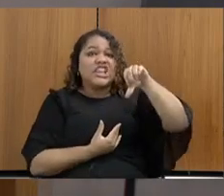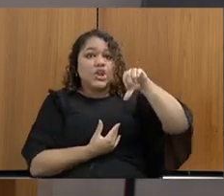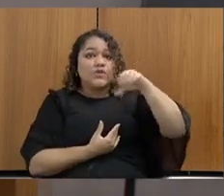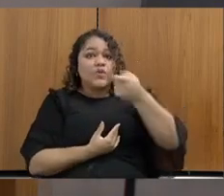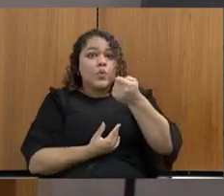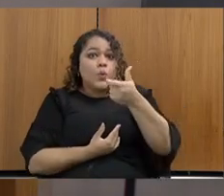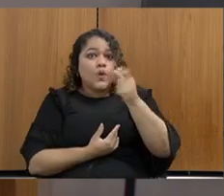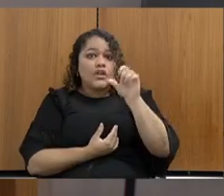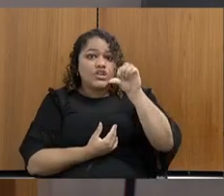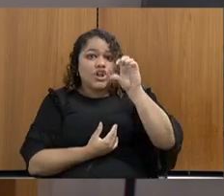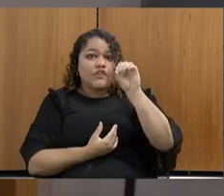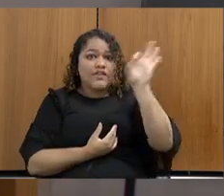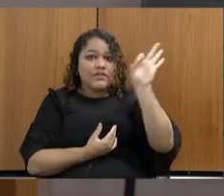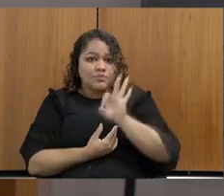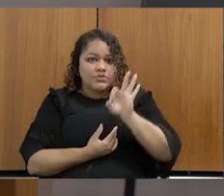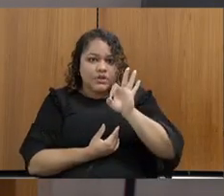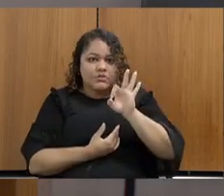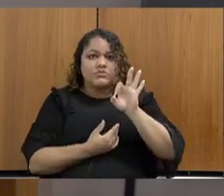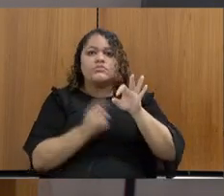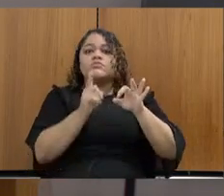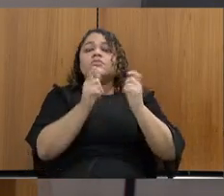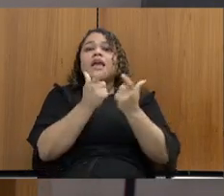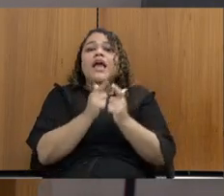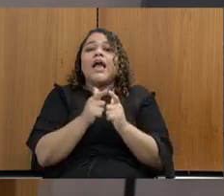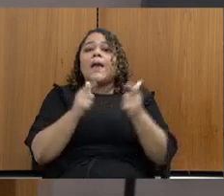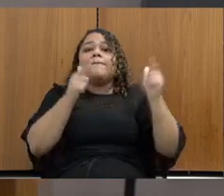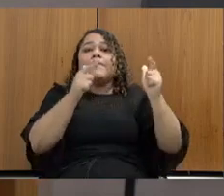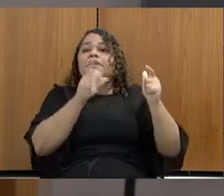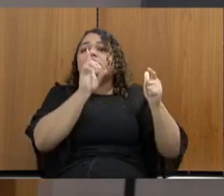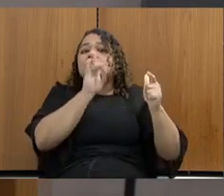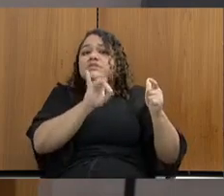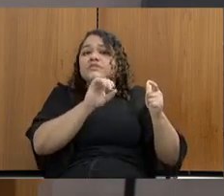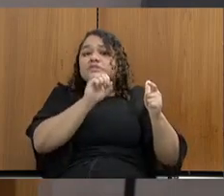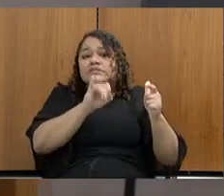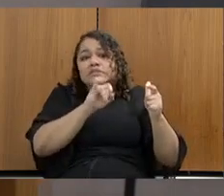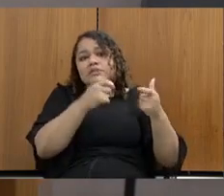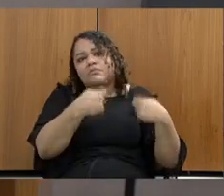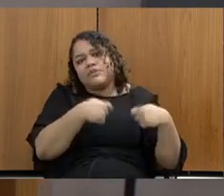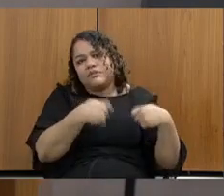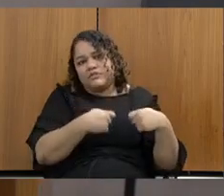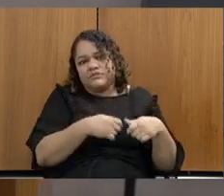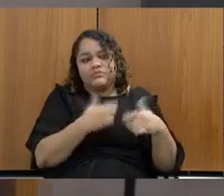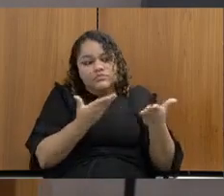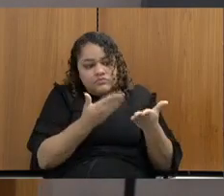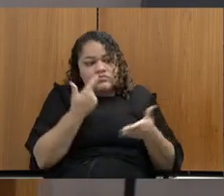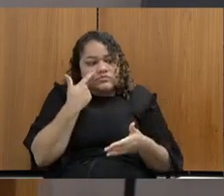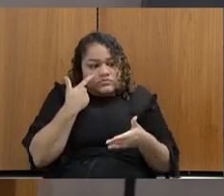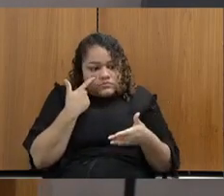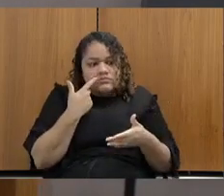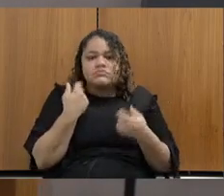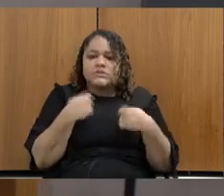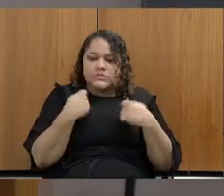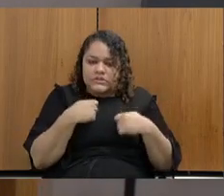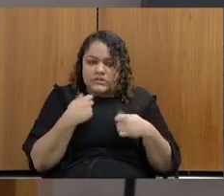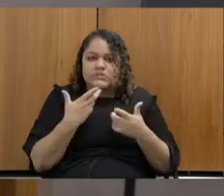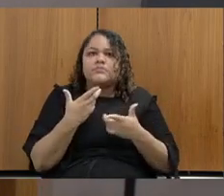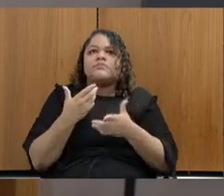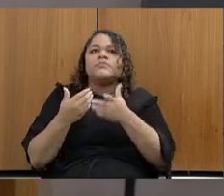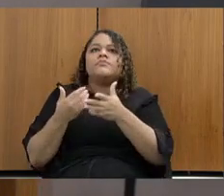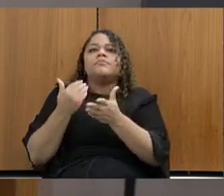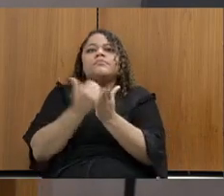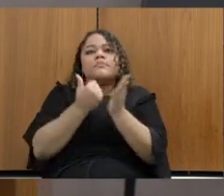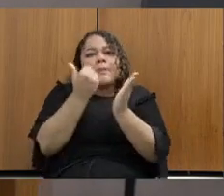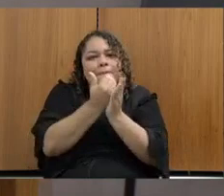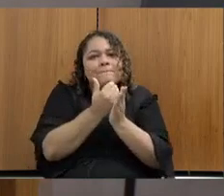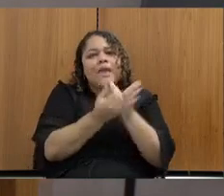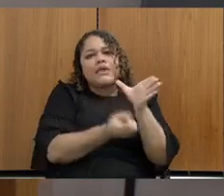amplia aquilo que tem necessidade de ampliação. Então hoje a gente vê essa necessidade de caminhar mais com novas unidades da APAC,